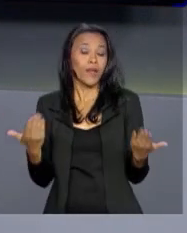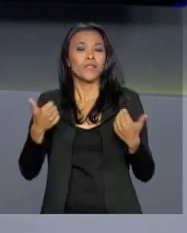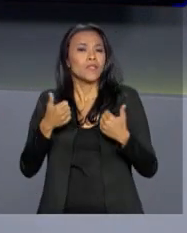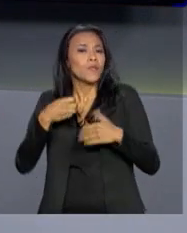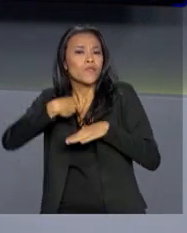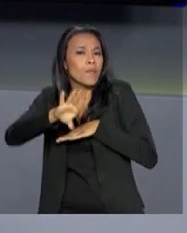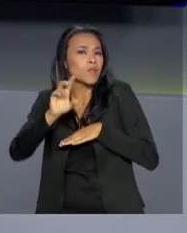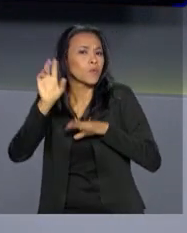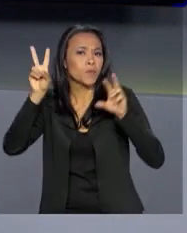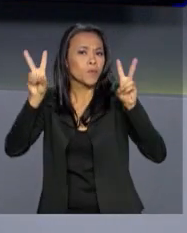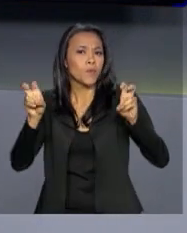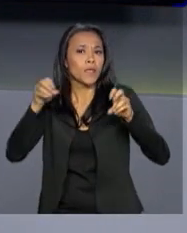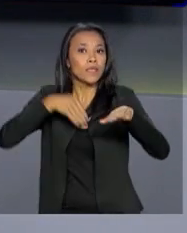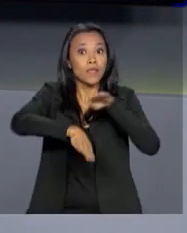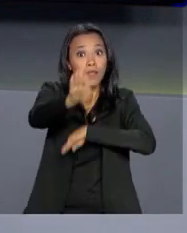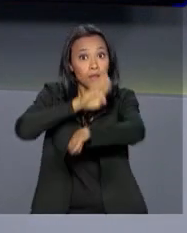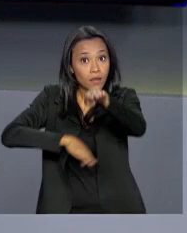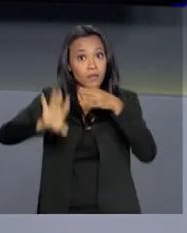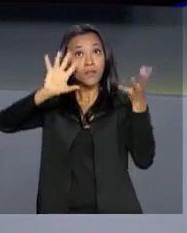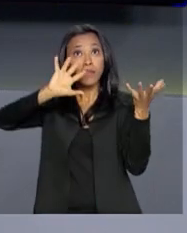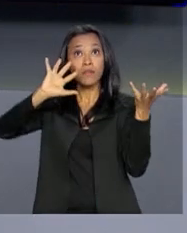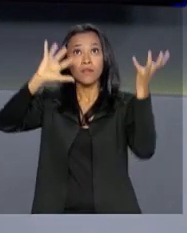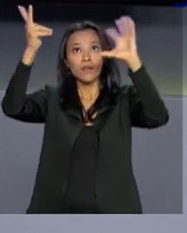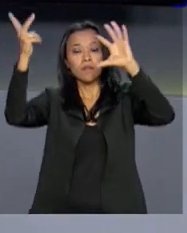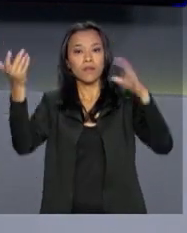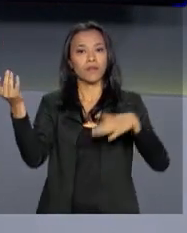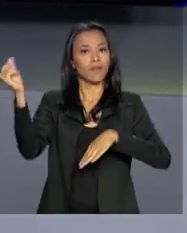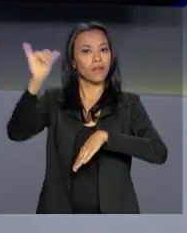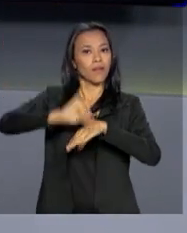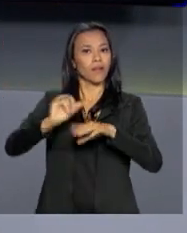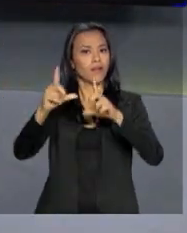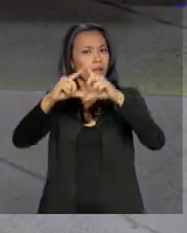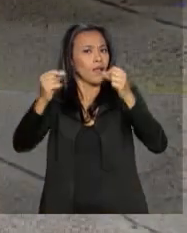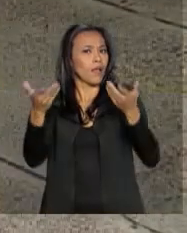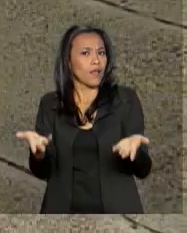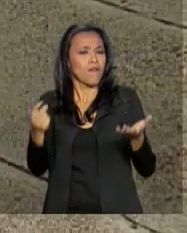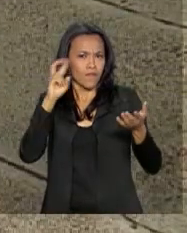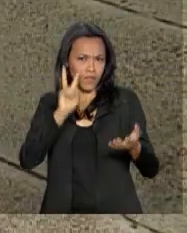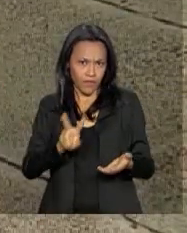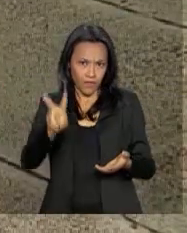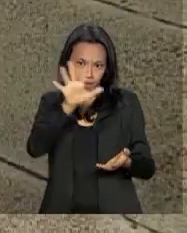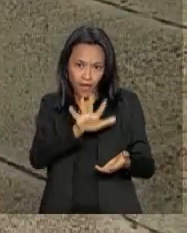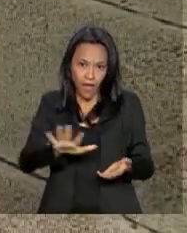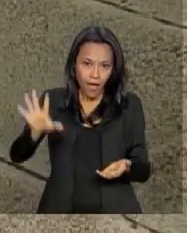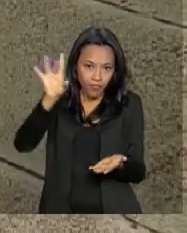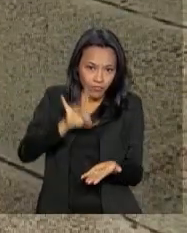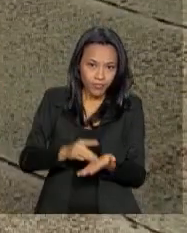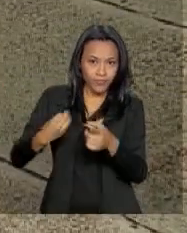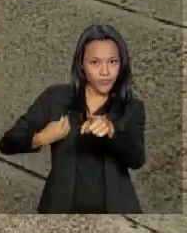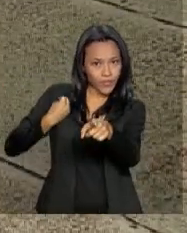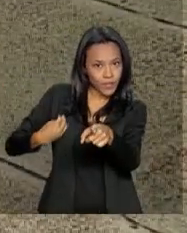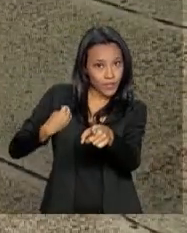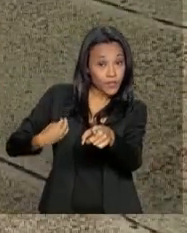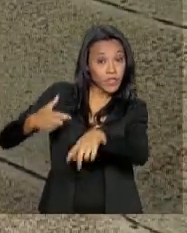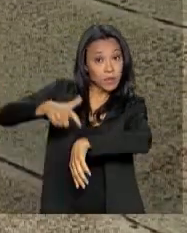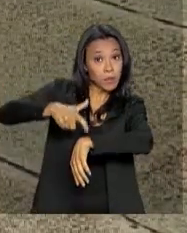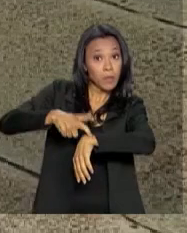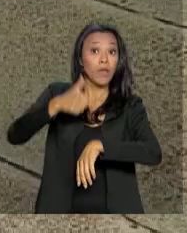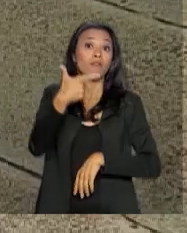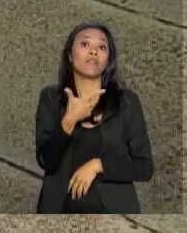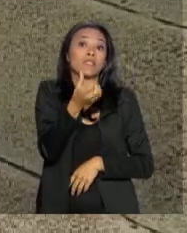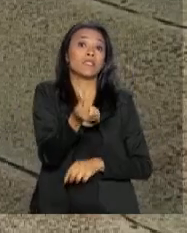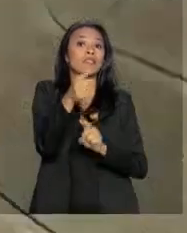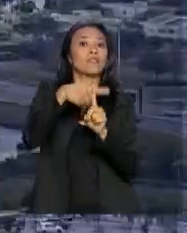informações sobre o trânsito e o clima aqui na capital federal. Você vê agora imagens ao vivo de Brasília. Neste momento faz